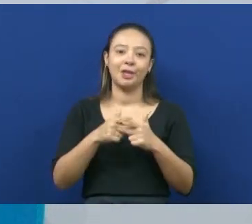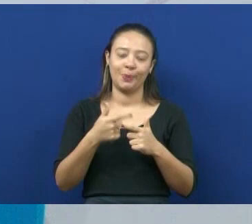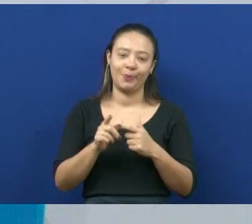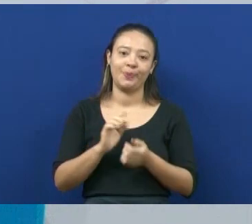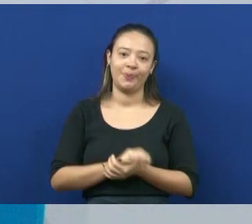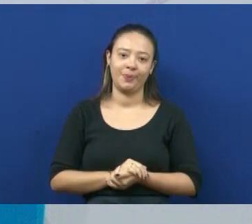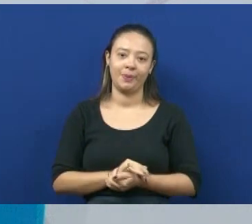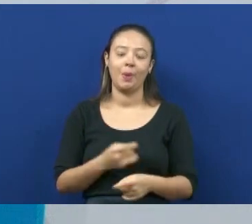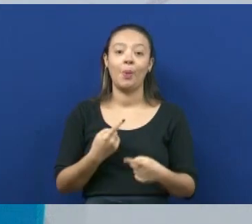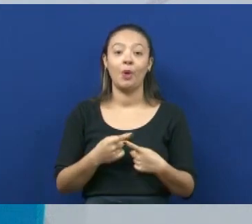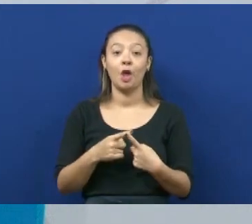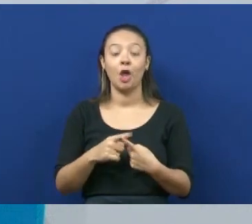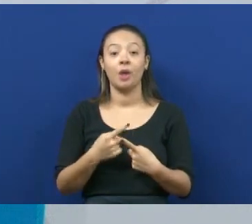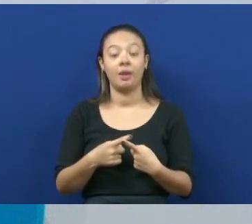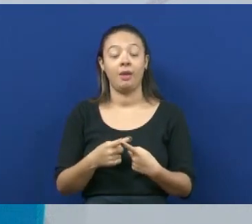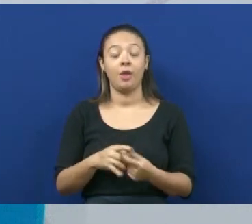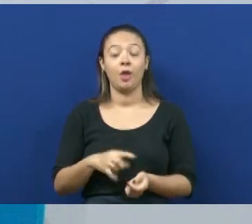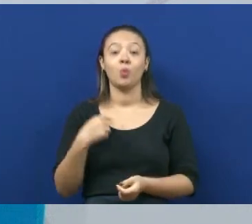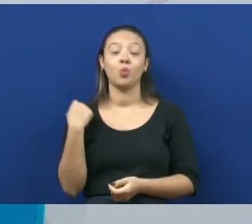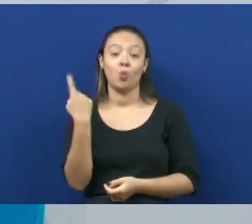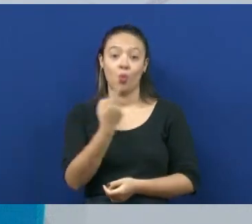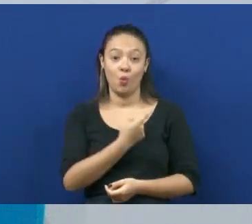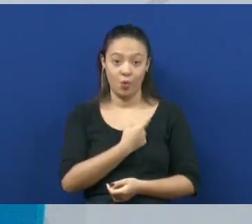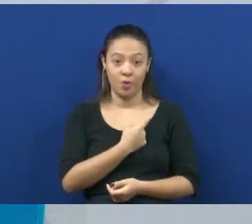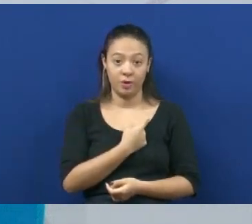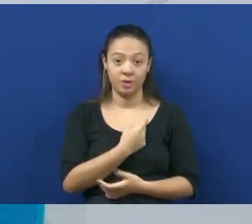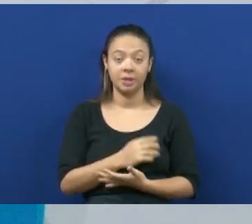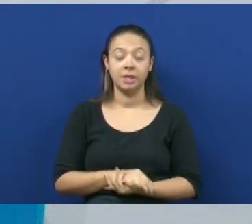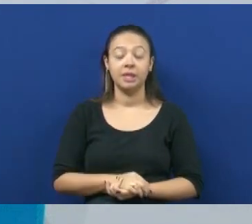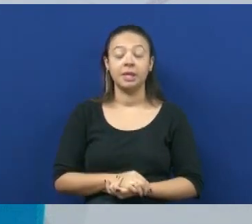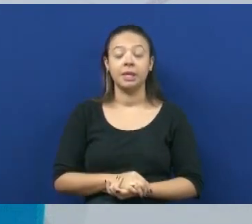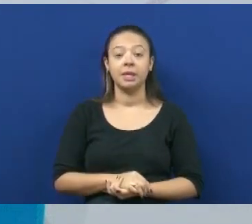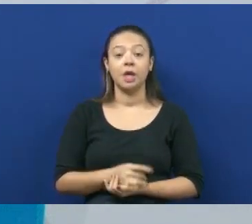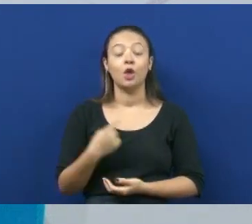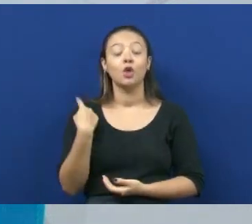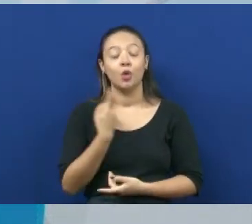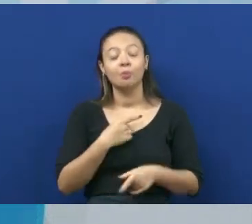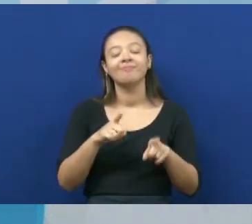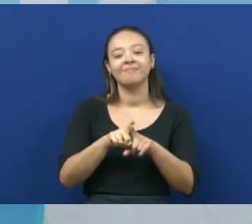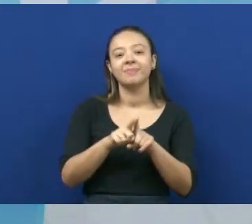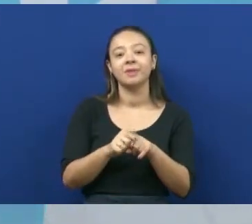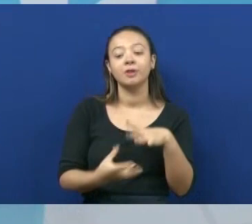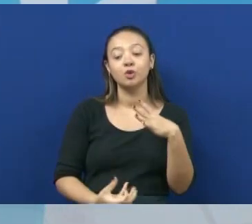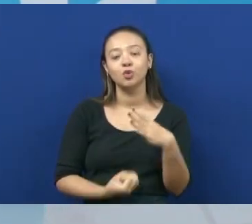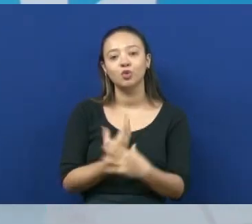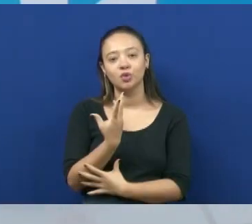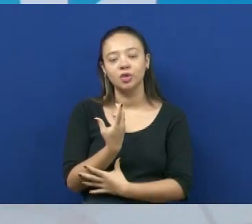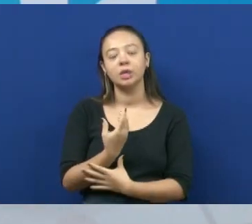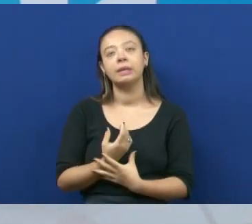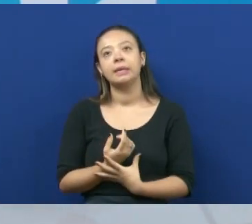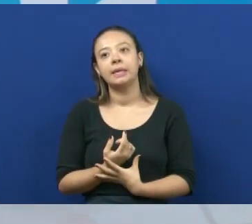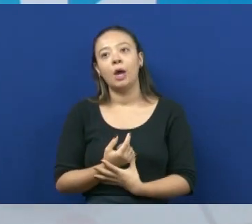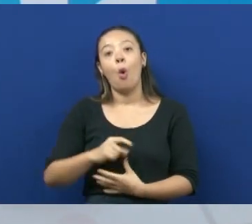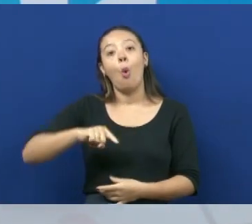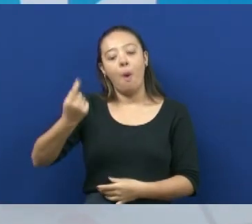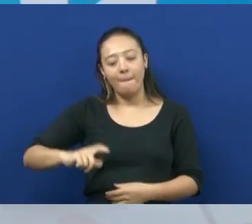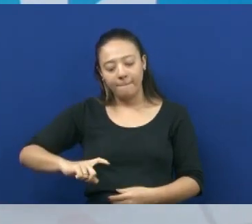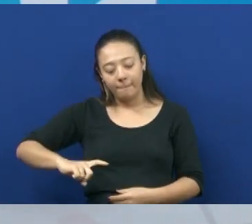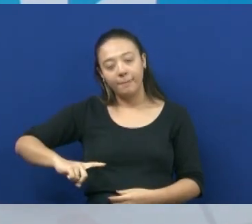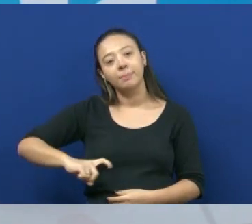produzir bactérias geneticamente modificadas também por reprodução sexuada.